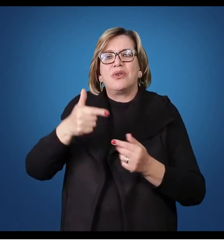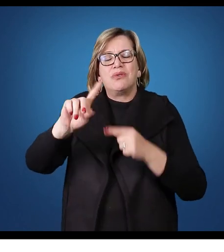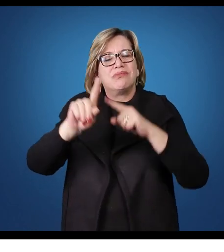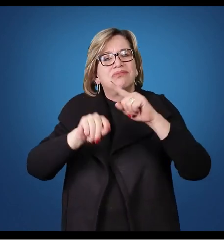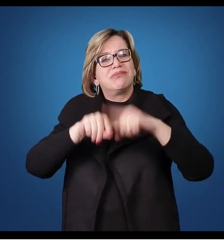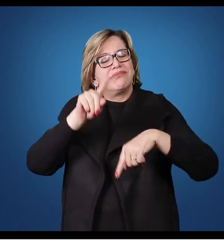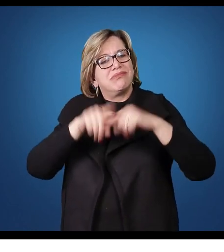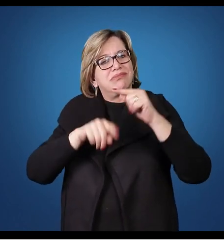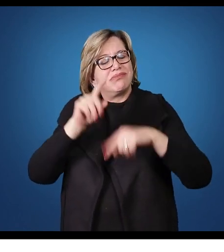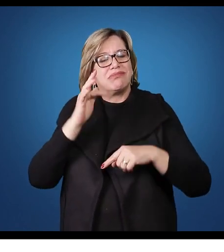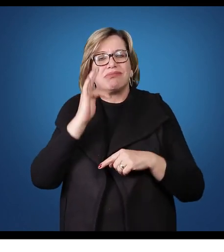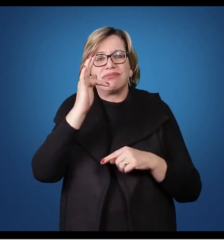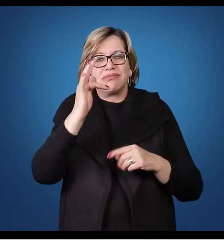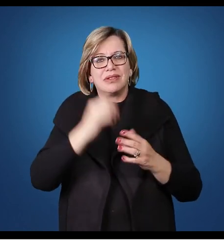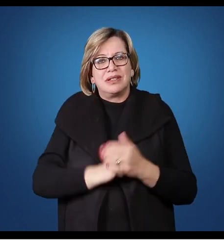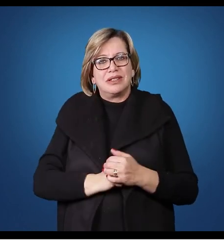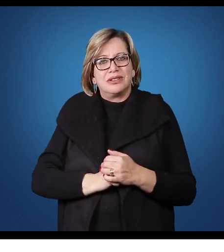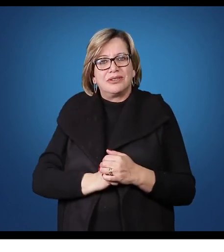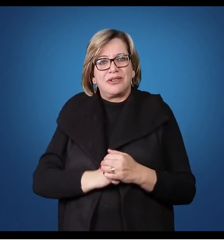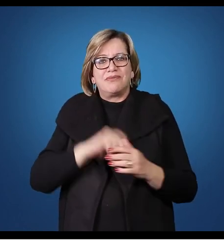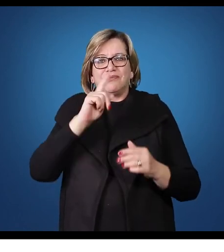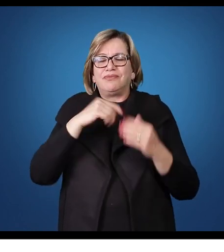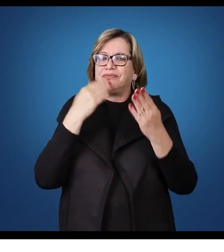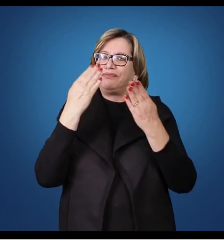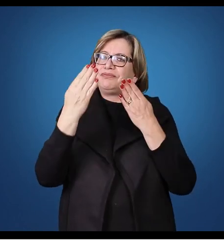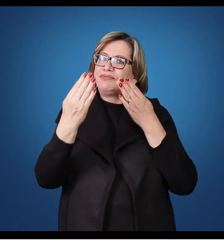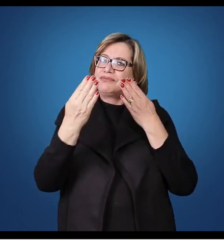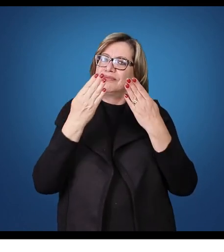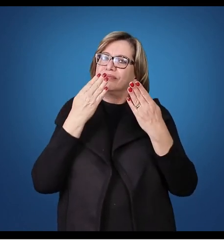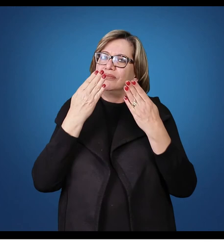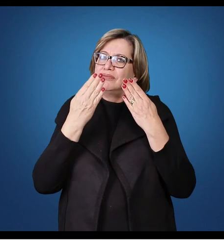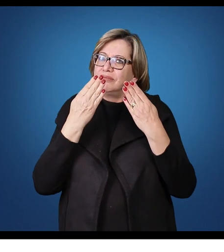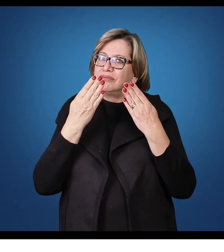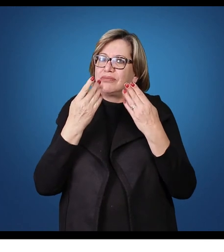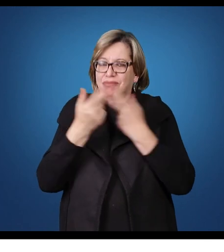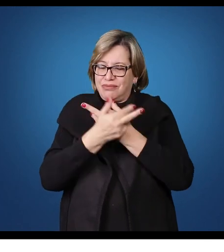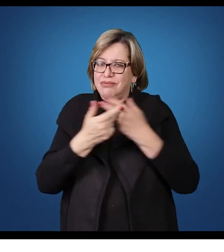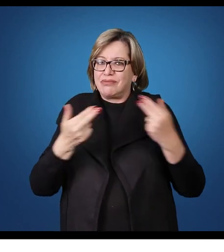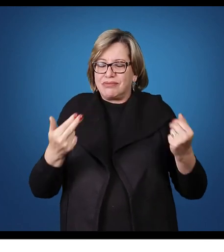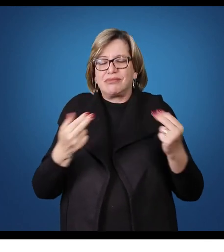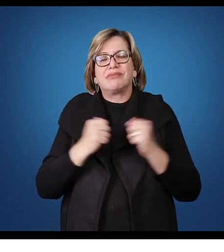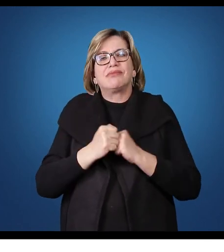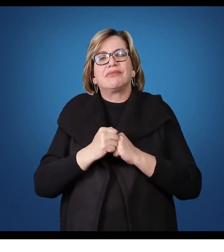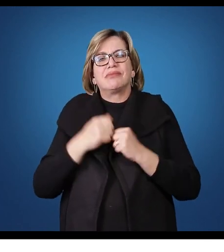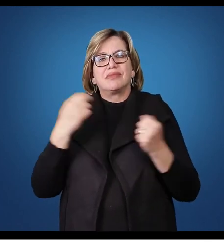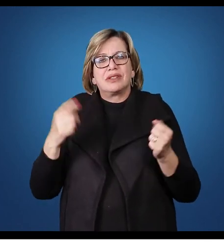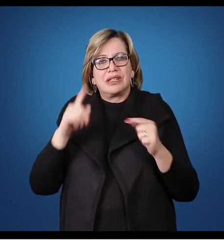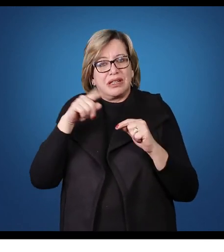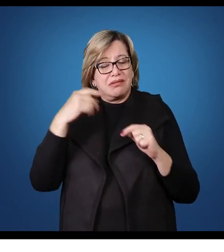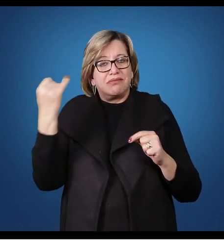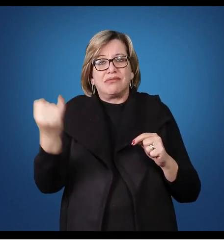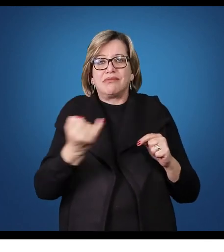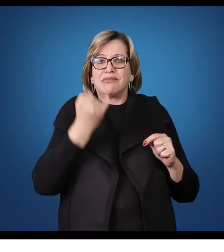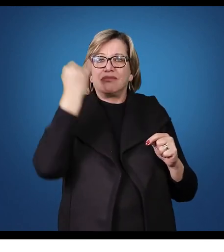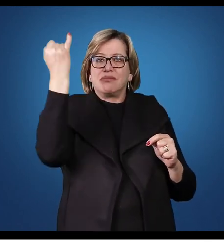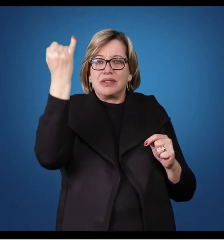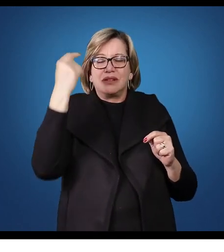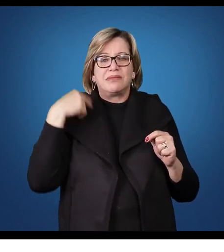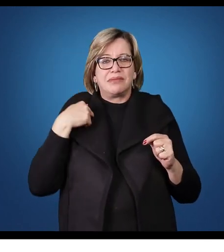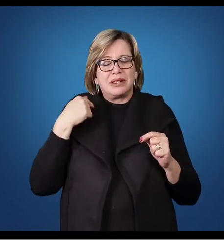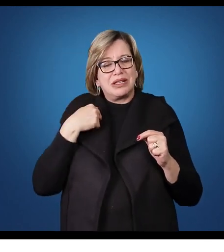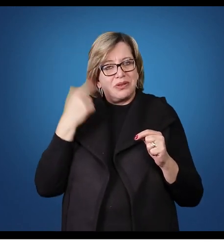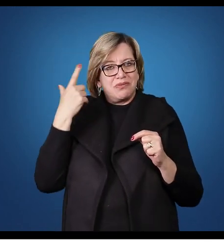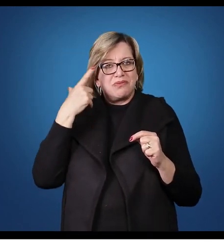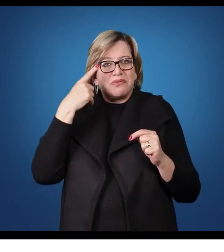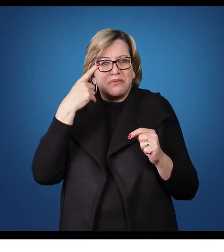minha empresa. Essa análise ou estas análises, elas são importantes para que eu consiga